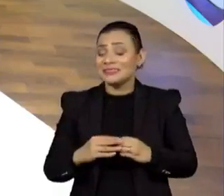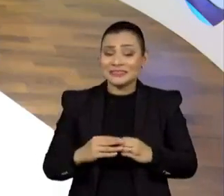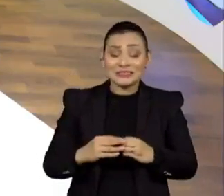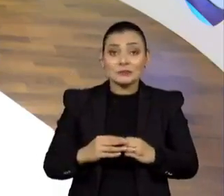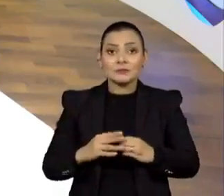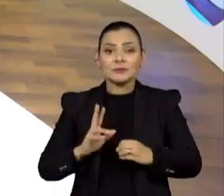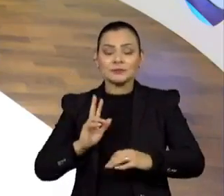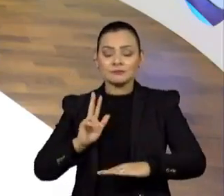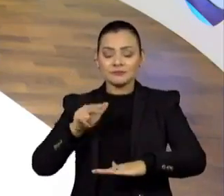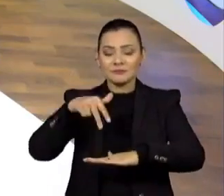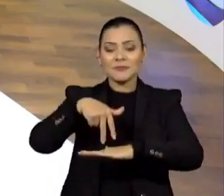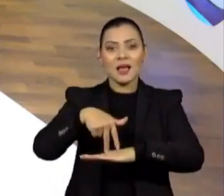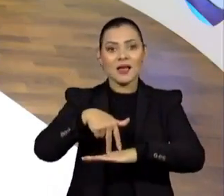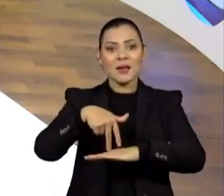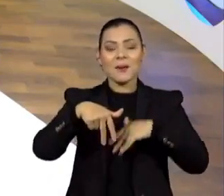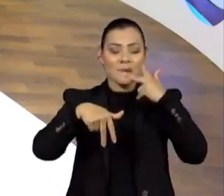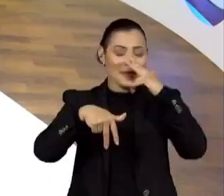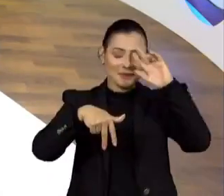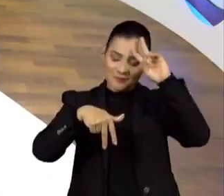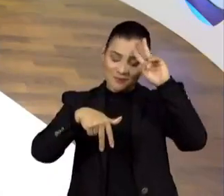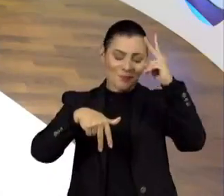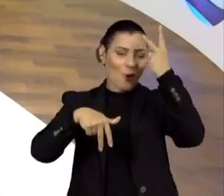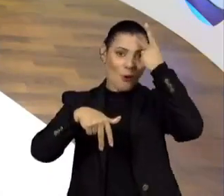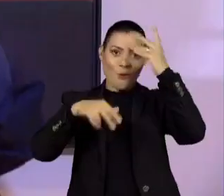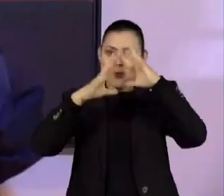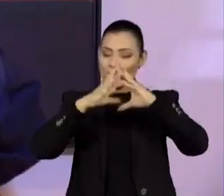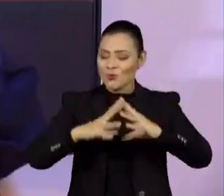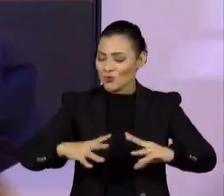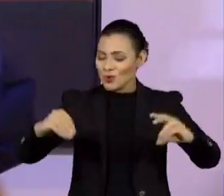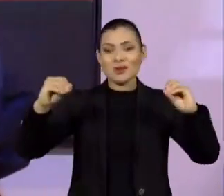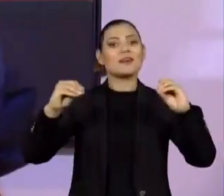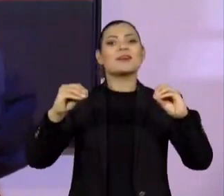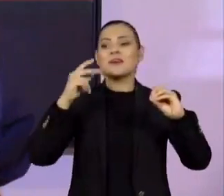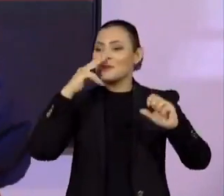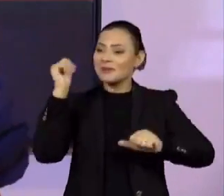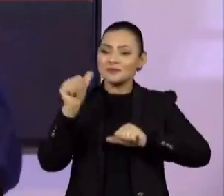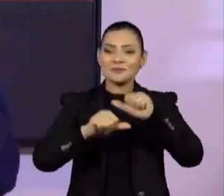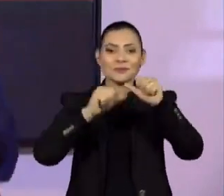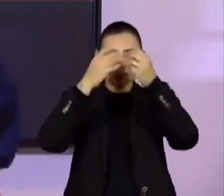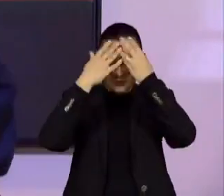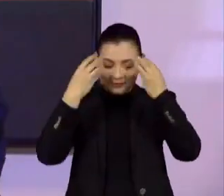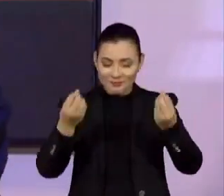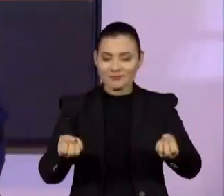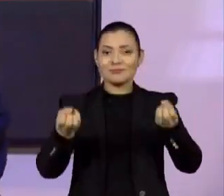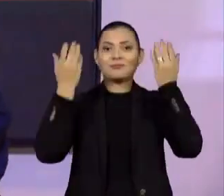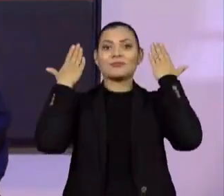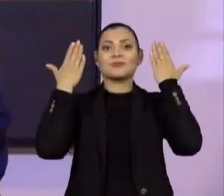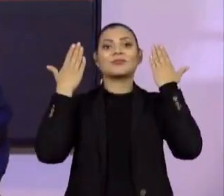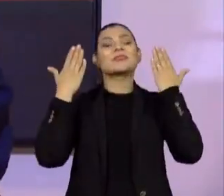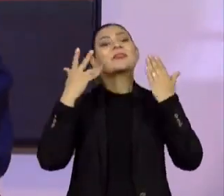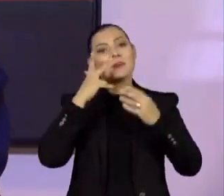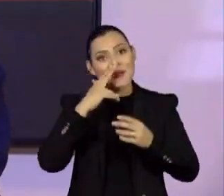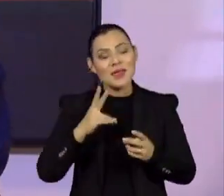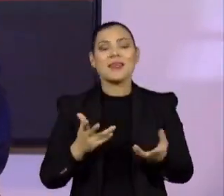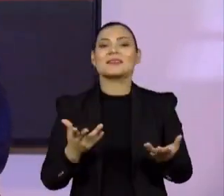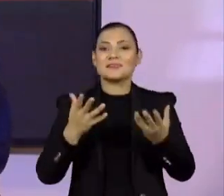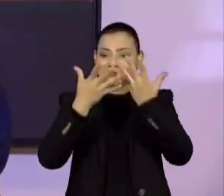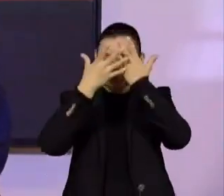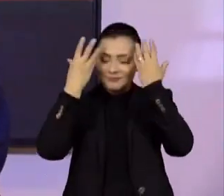Quando ele entra lá, se transforma. É outra pessoa. Eu faço tudo para ser o mesmo,